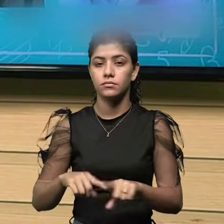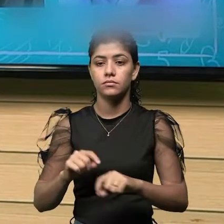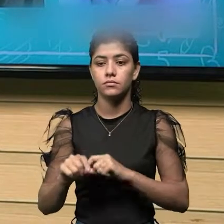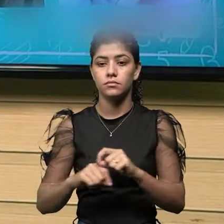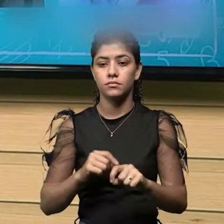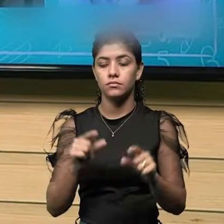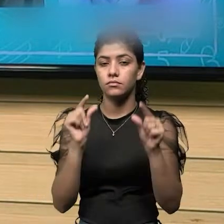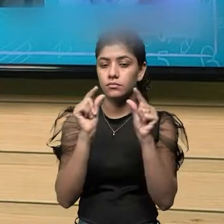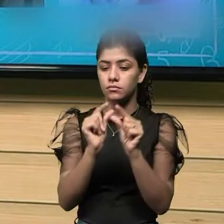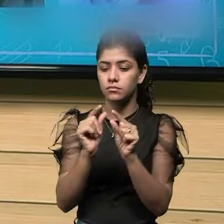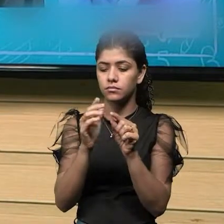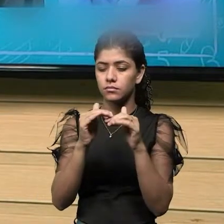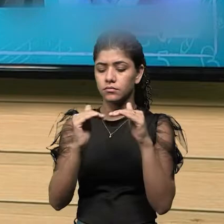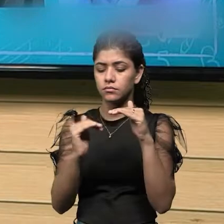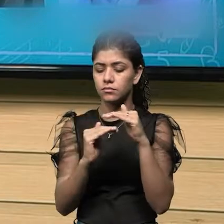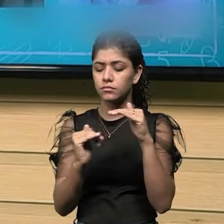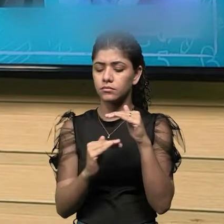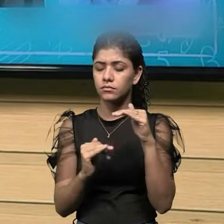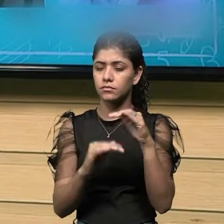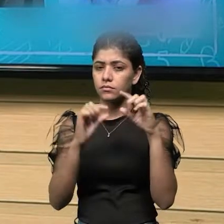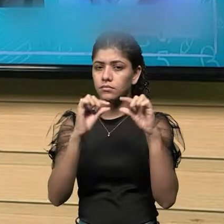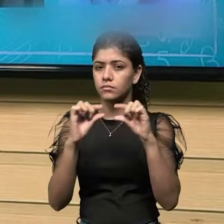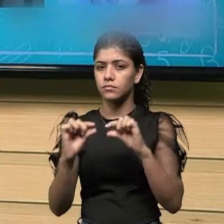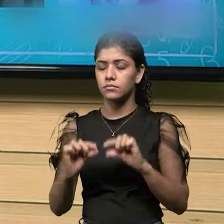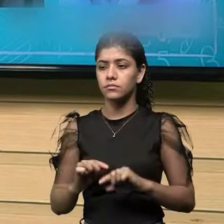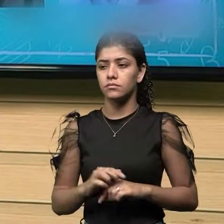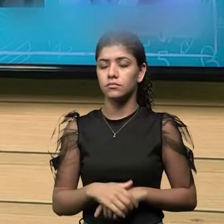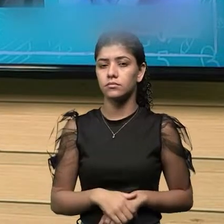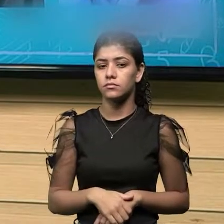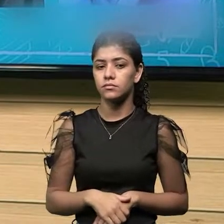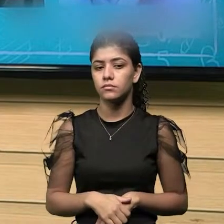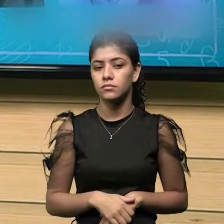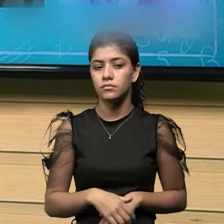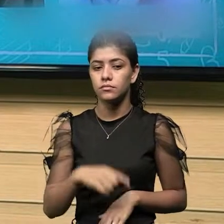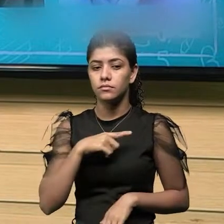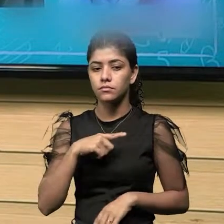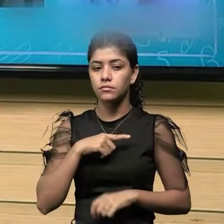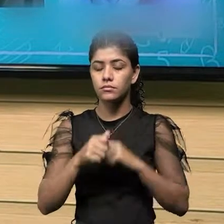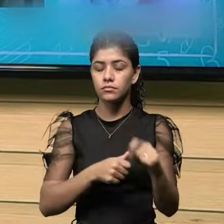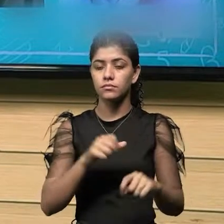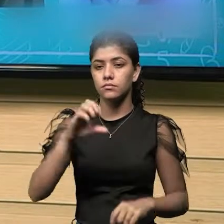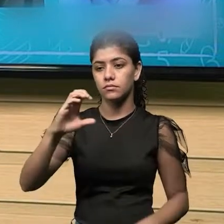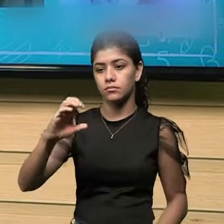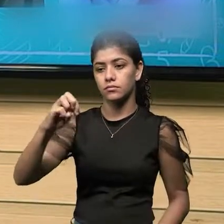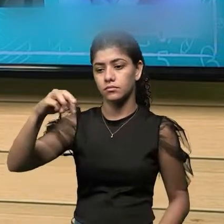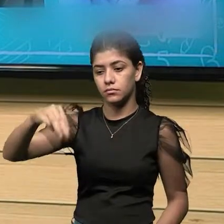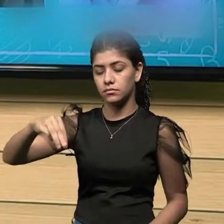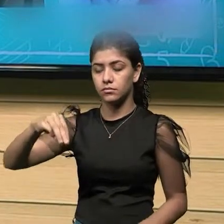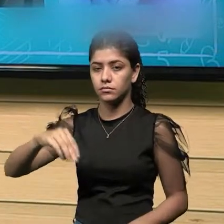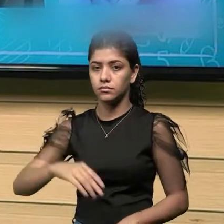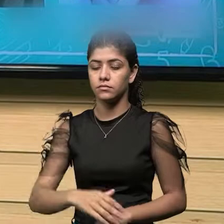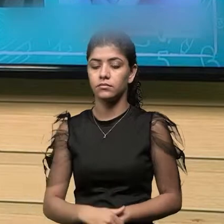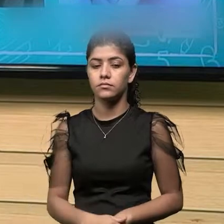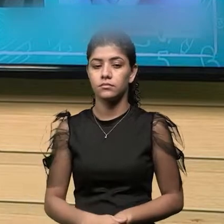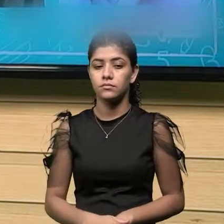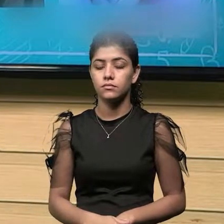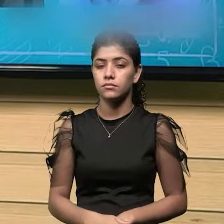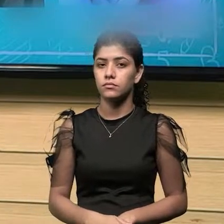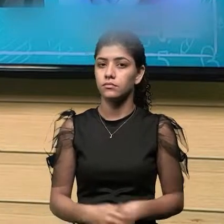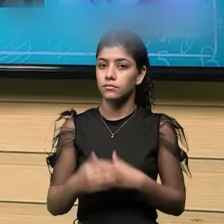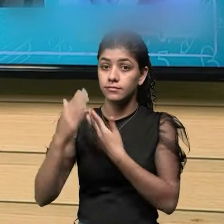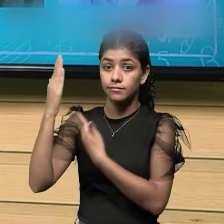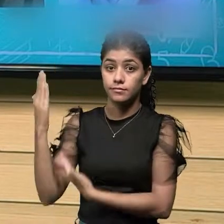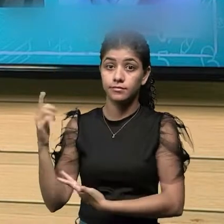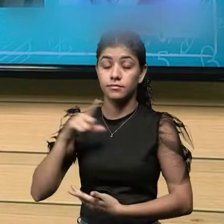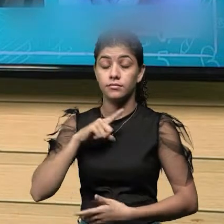menores. Enquanto uma régua e uma trena tira medidas de centímetros ou milímetros, um paquímetro